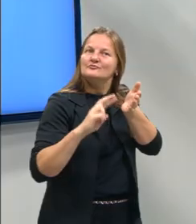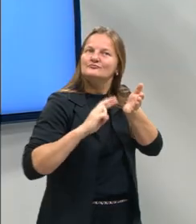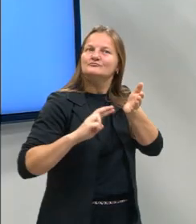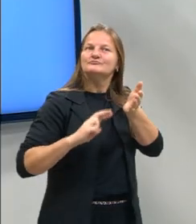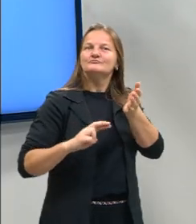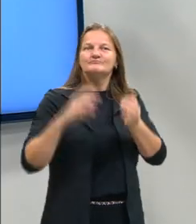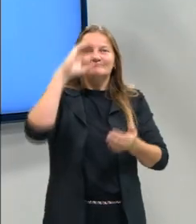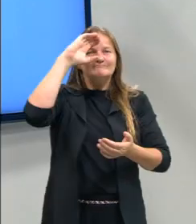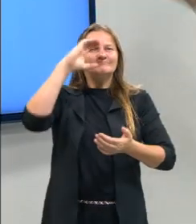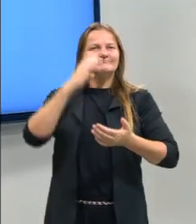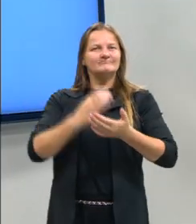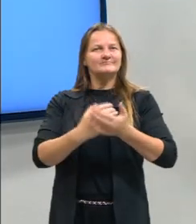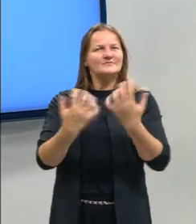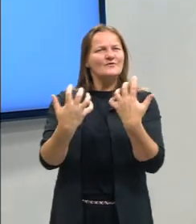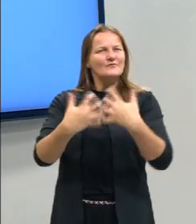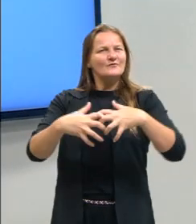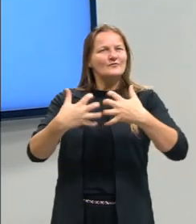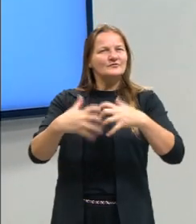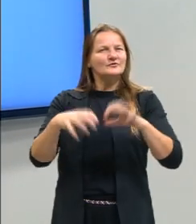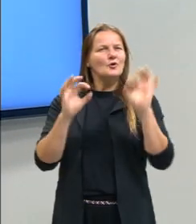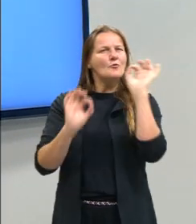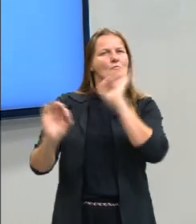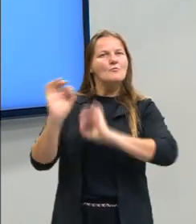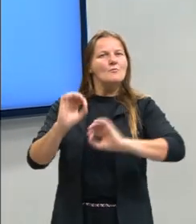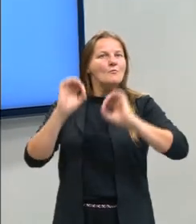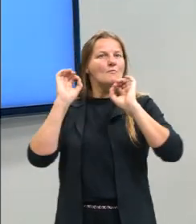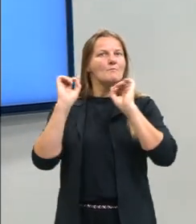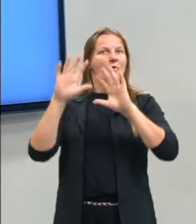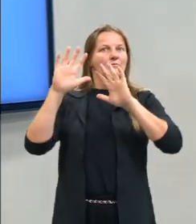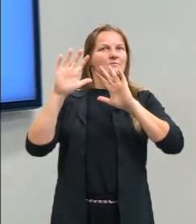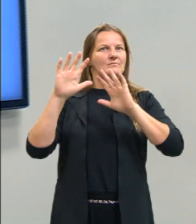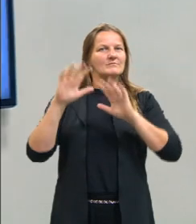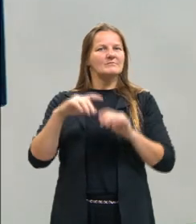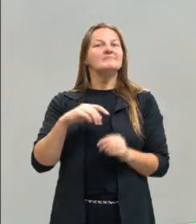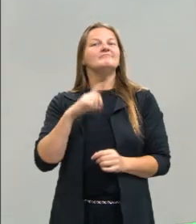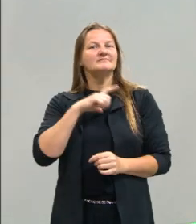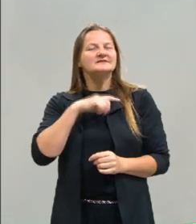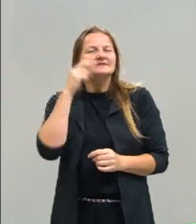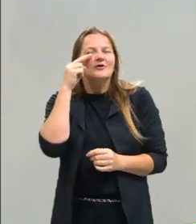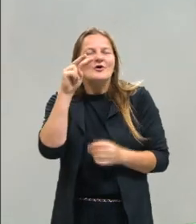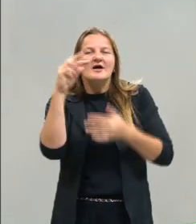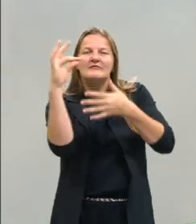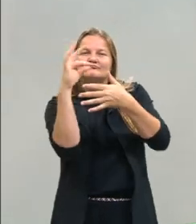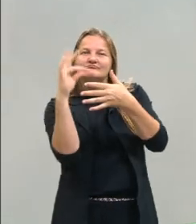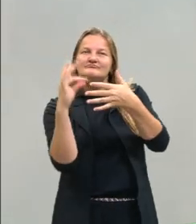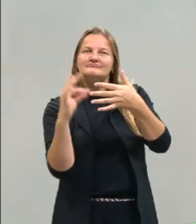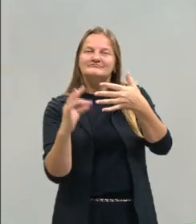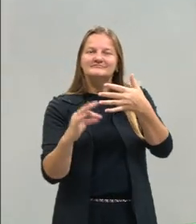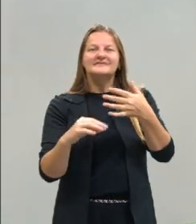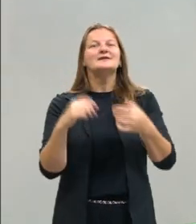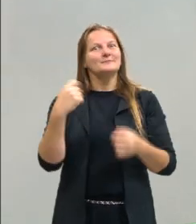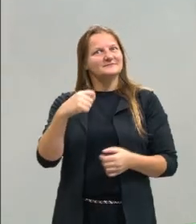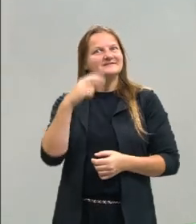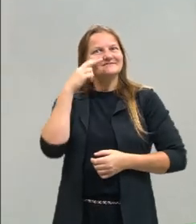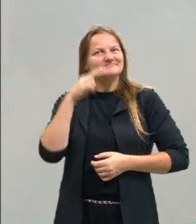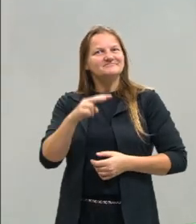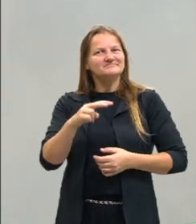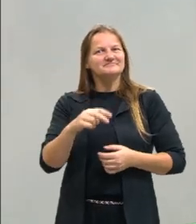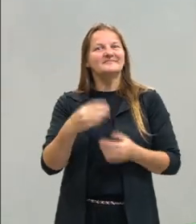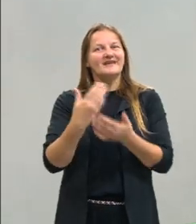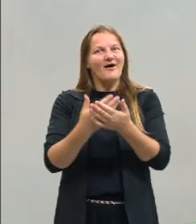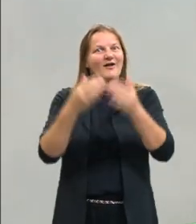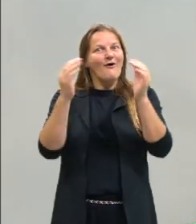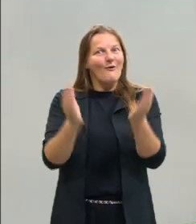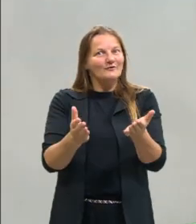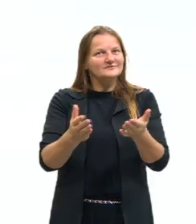tese, funcione com maestria, eu preciso olhar para cada detalhezinho. E é isso que a gente vai ver nessa aula